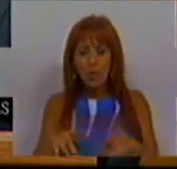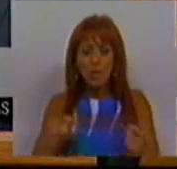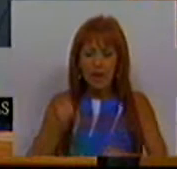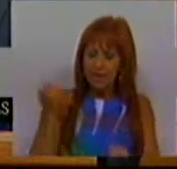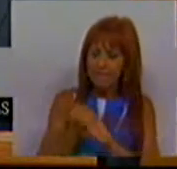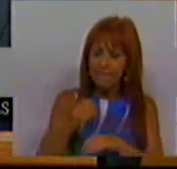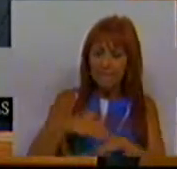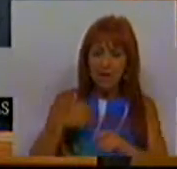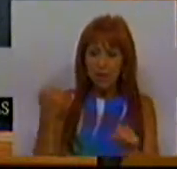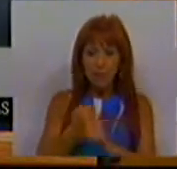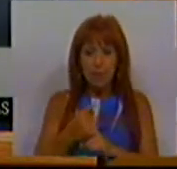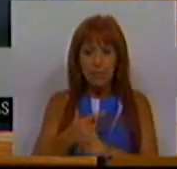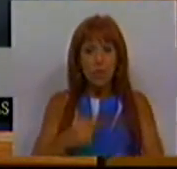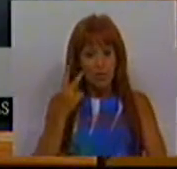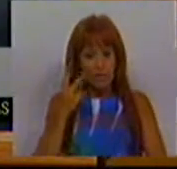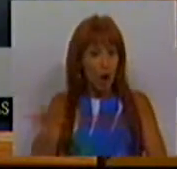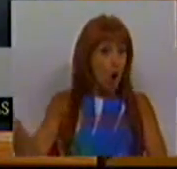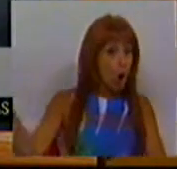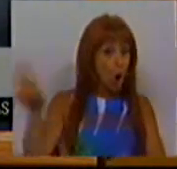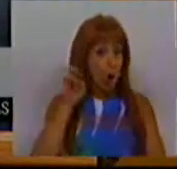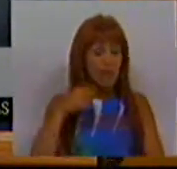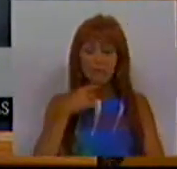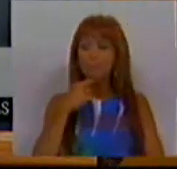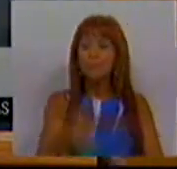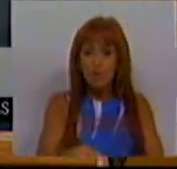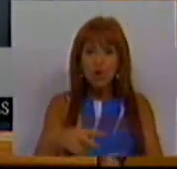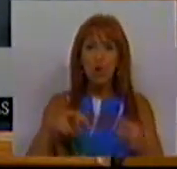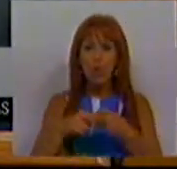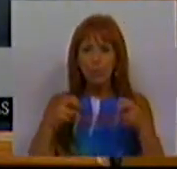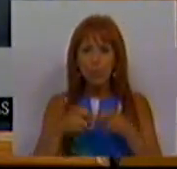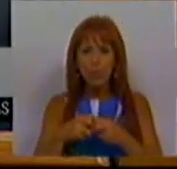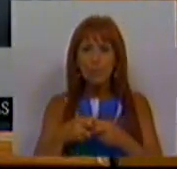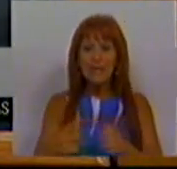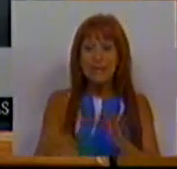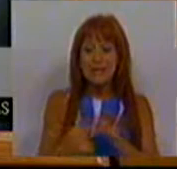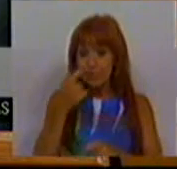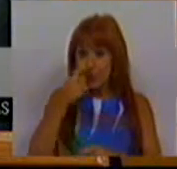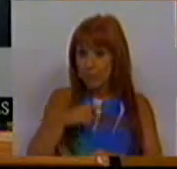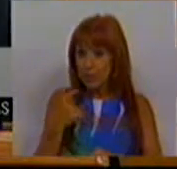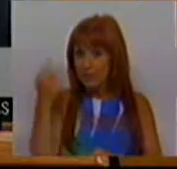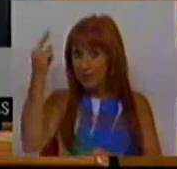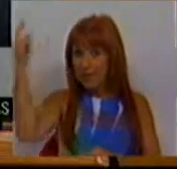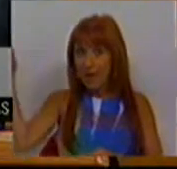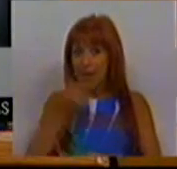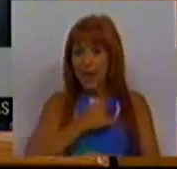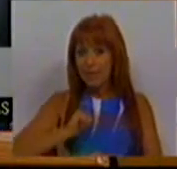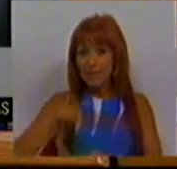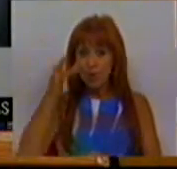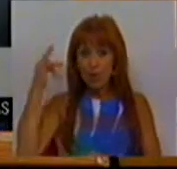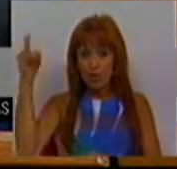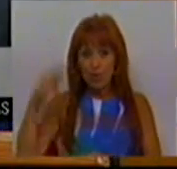desempenhar a sua missão de ver, ouvir e transmitir os problemas e necessidades dos portugueses residentes no estrangeiro.